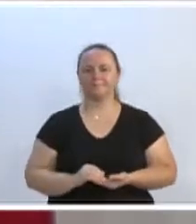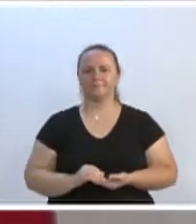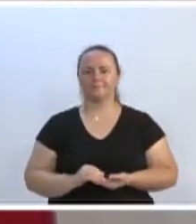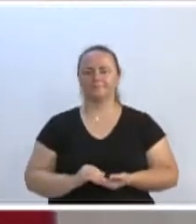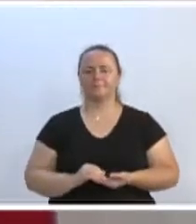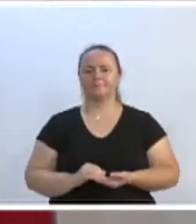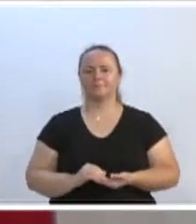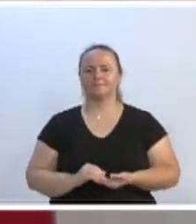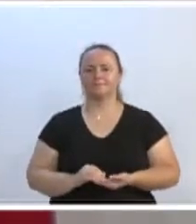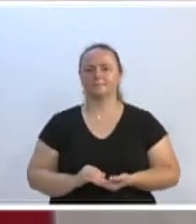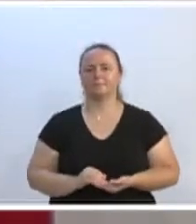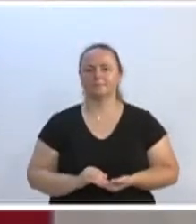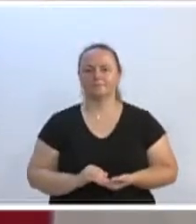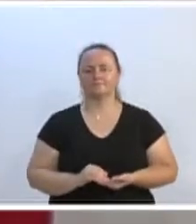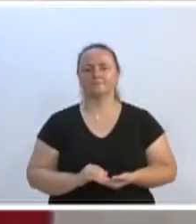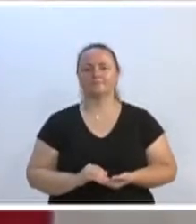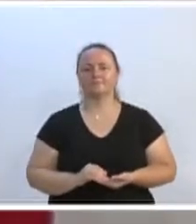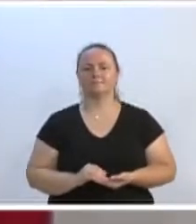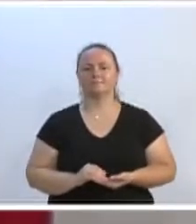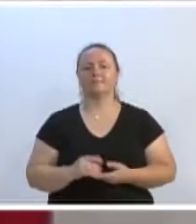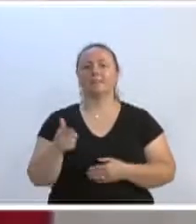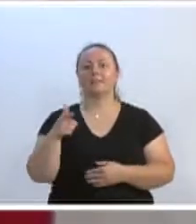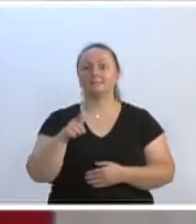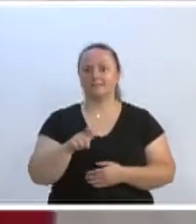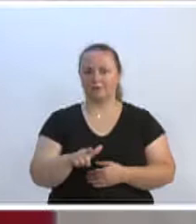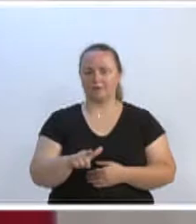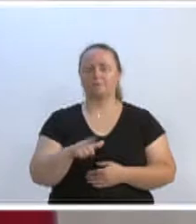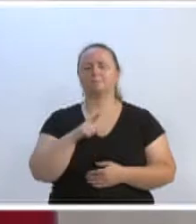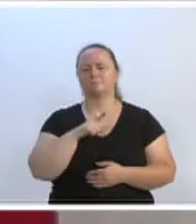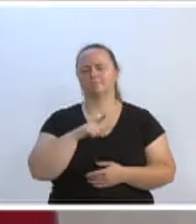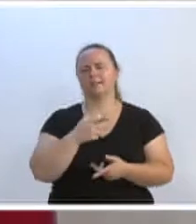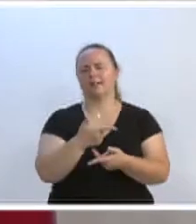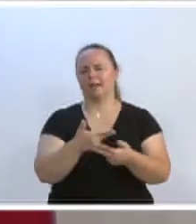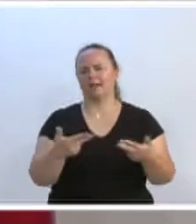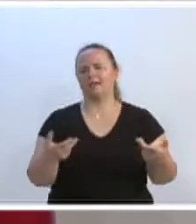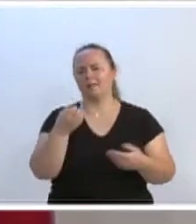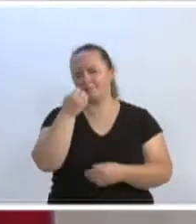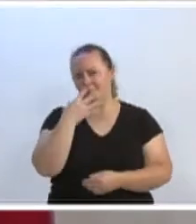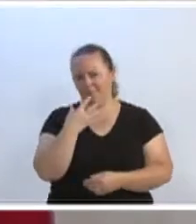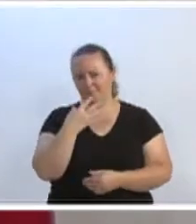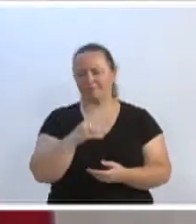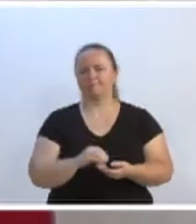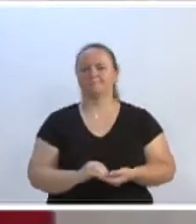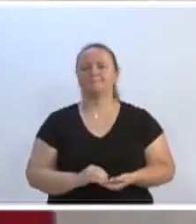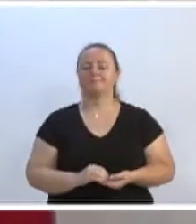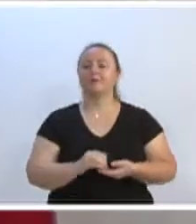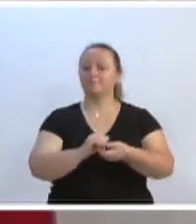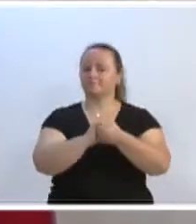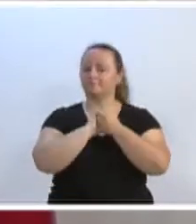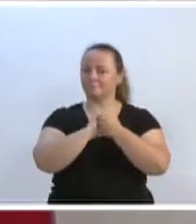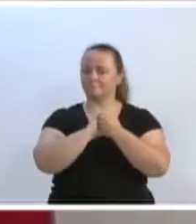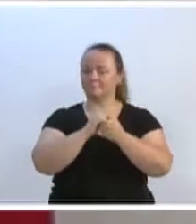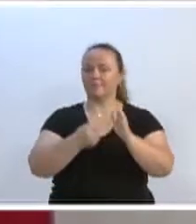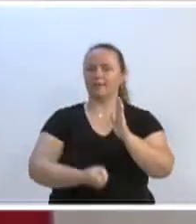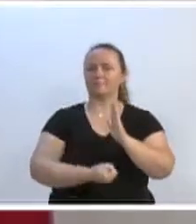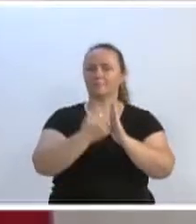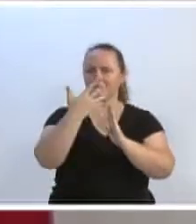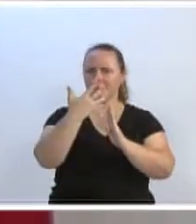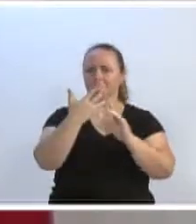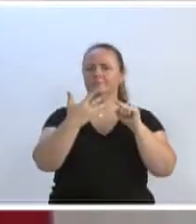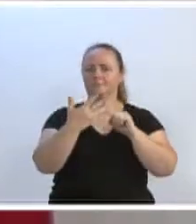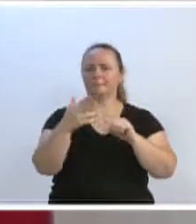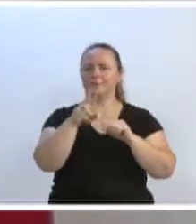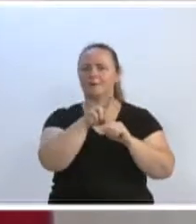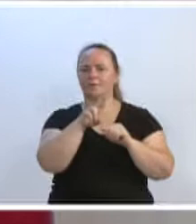dizer que eu só dou palmada no governo, eu vou falar de coisas boas também. Eu quero parabenizar pelo aplicativo, agora o aplicativo